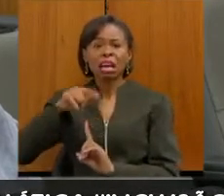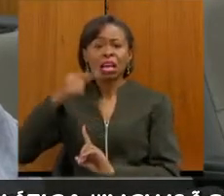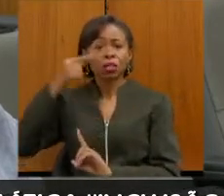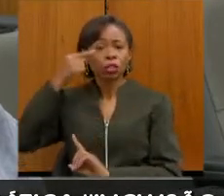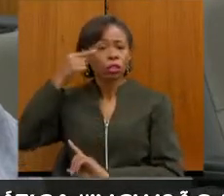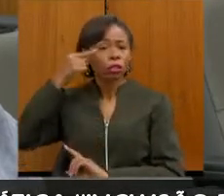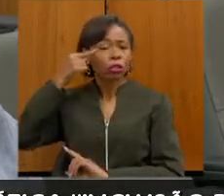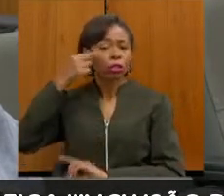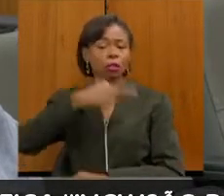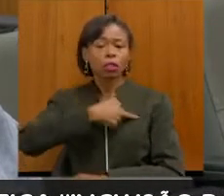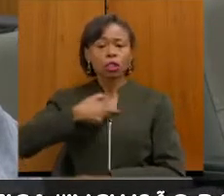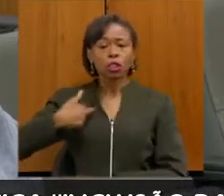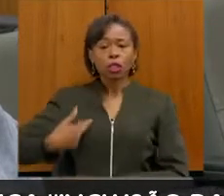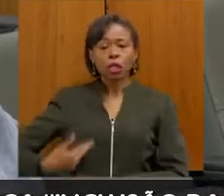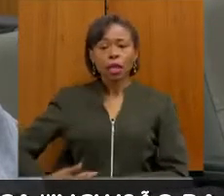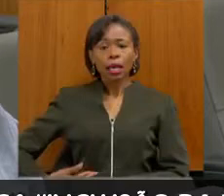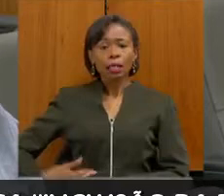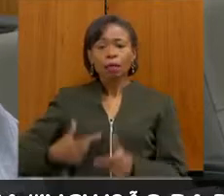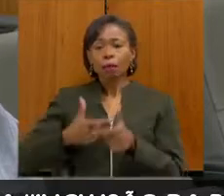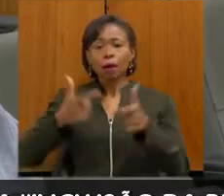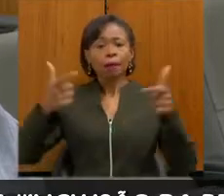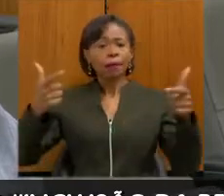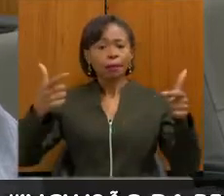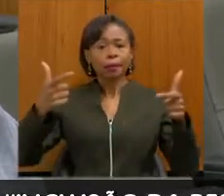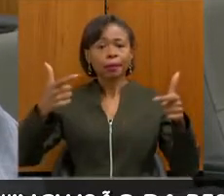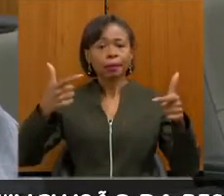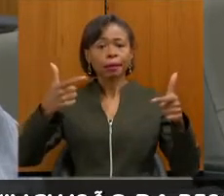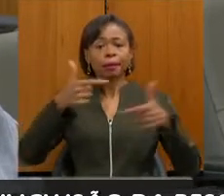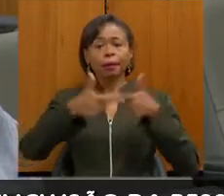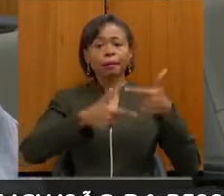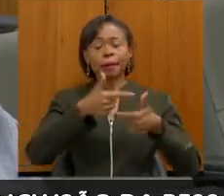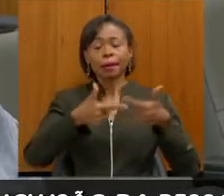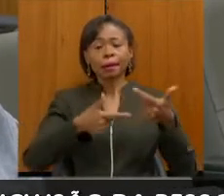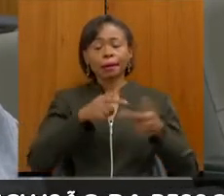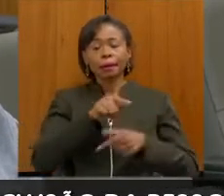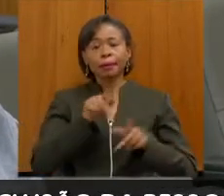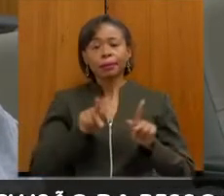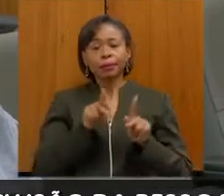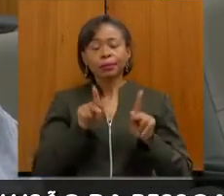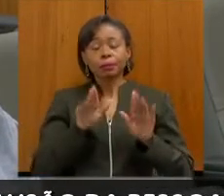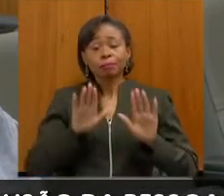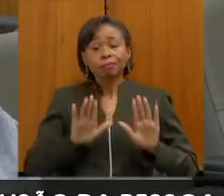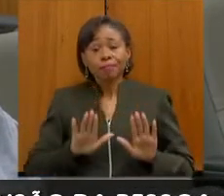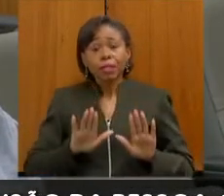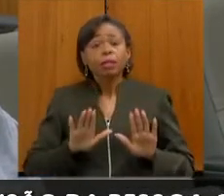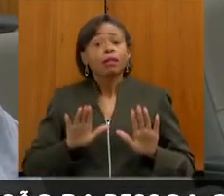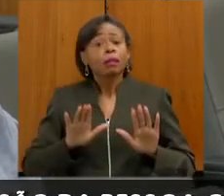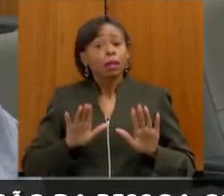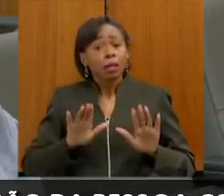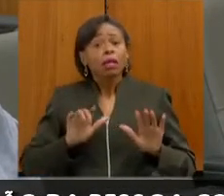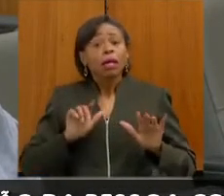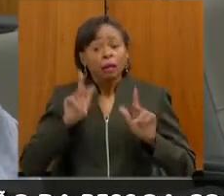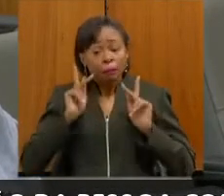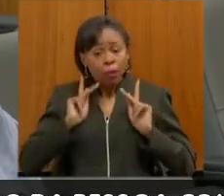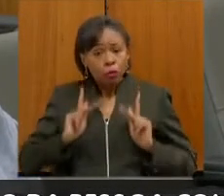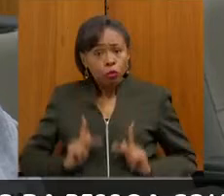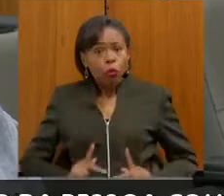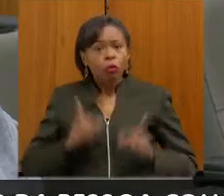ocupam os BPC todos. Então, nós temos que inserir nessa discussão essas pessoas que também